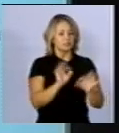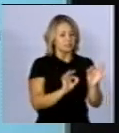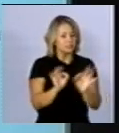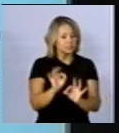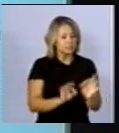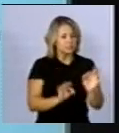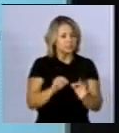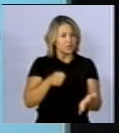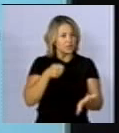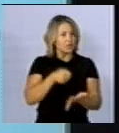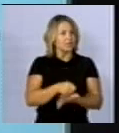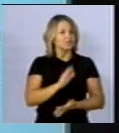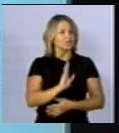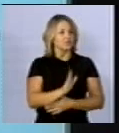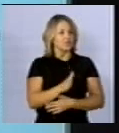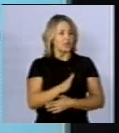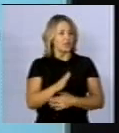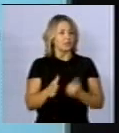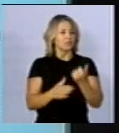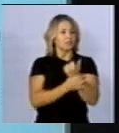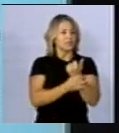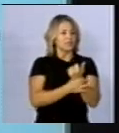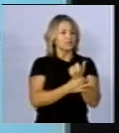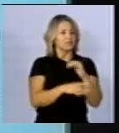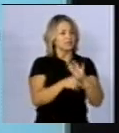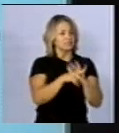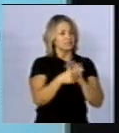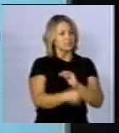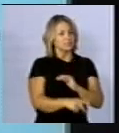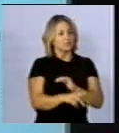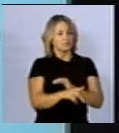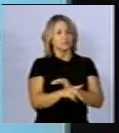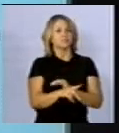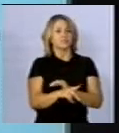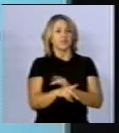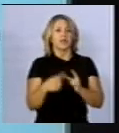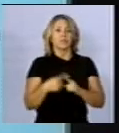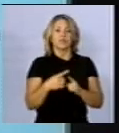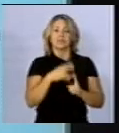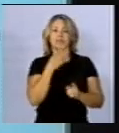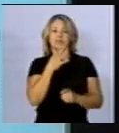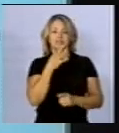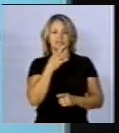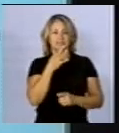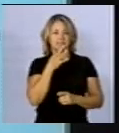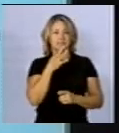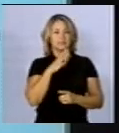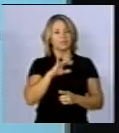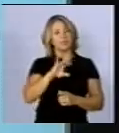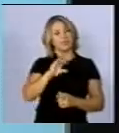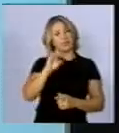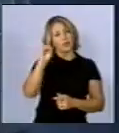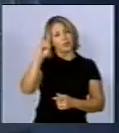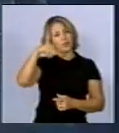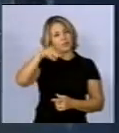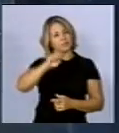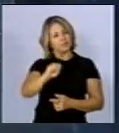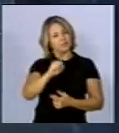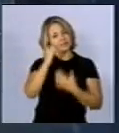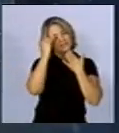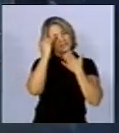já garante uma precaução adequada no entendimento, quer dizer, tanto que é reconhecida pela Organização Mundial da Saúde. Agradeço.